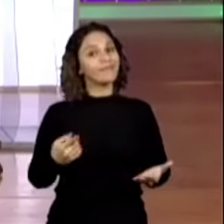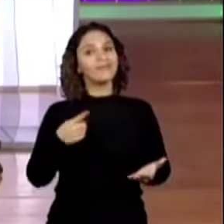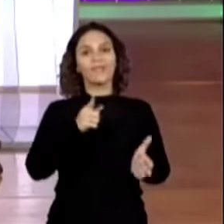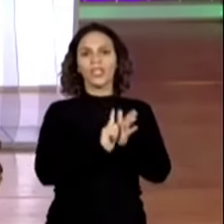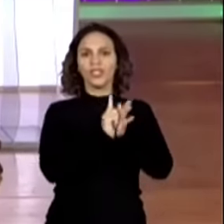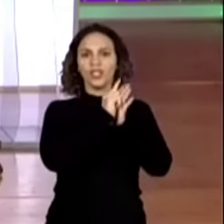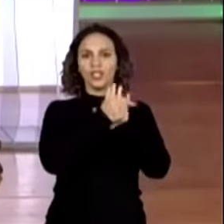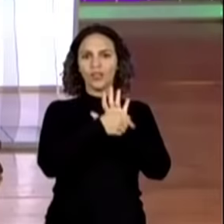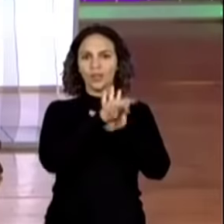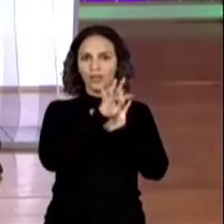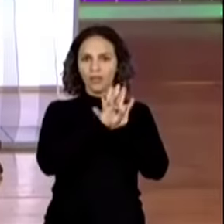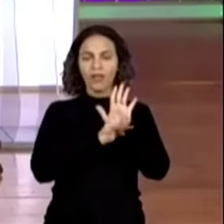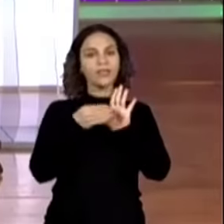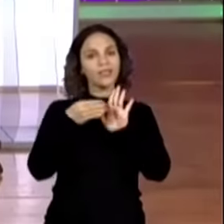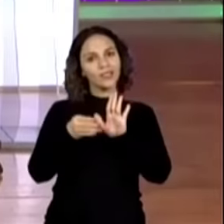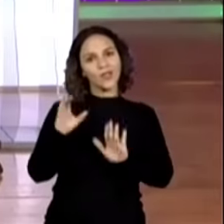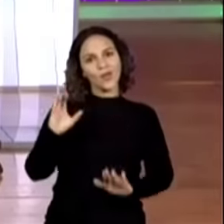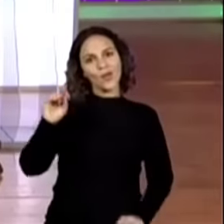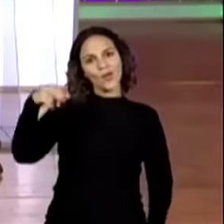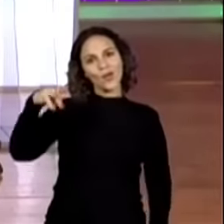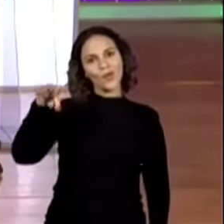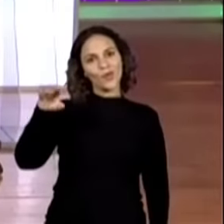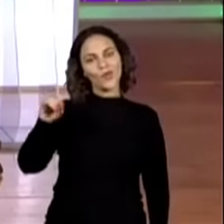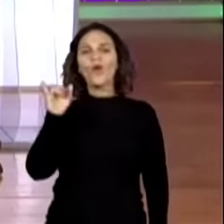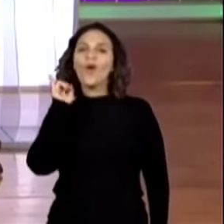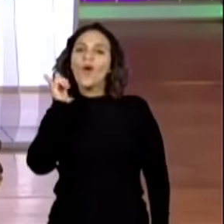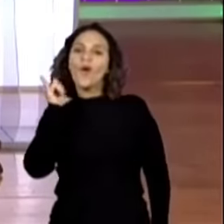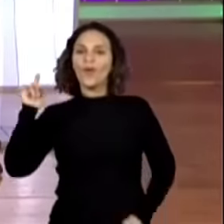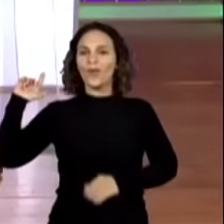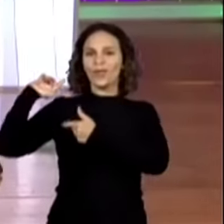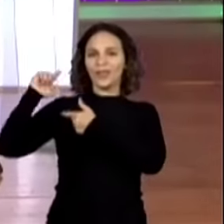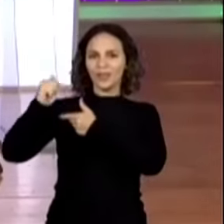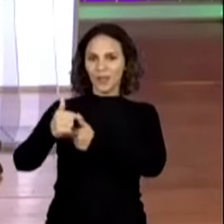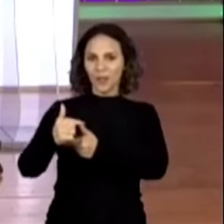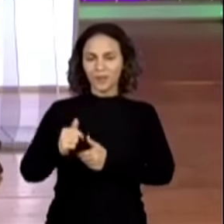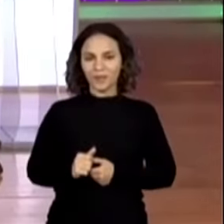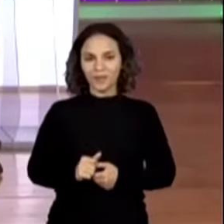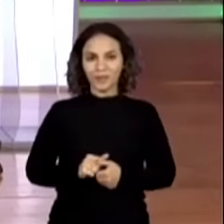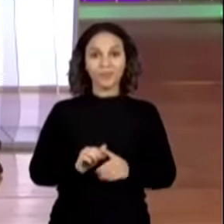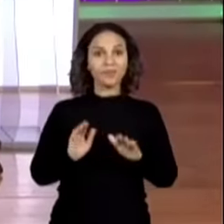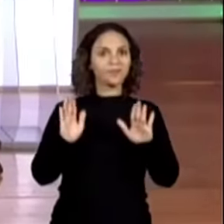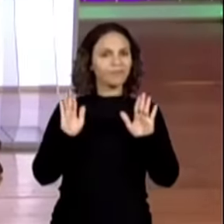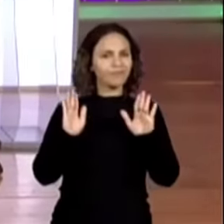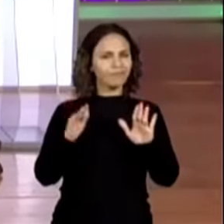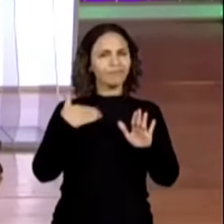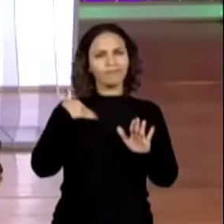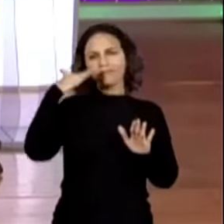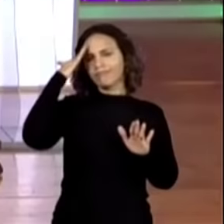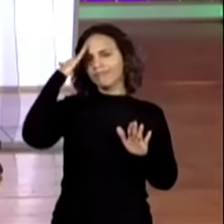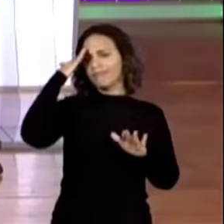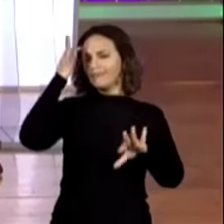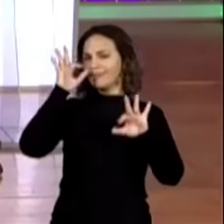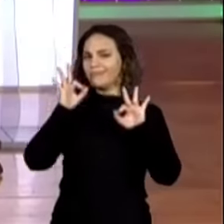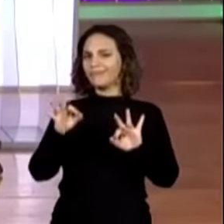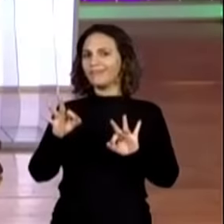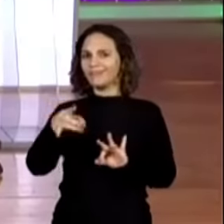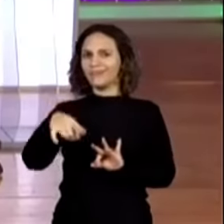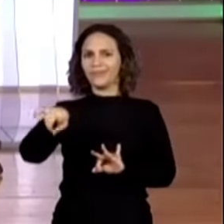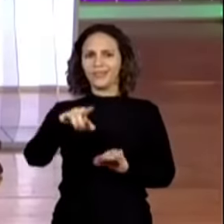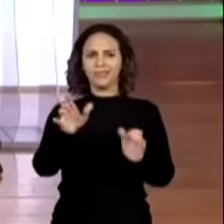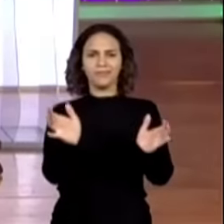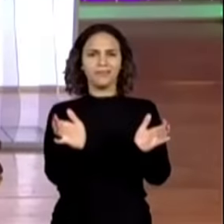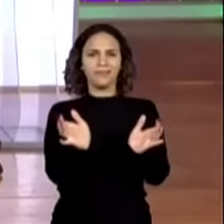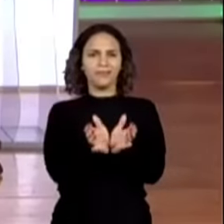textual que nos basearemos serão contos tradicionais. Mas eu tenho certeza que essa super